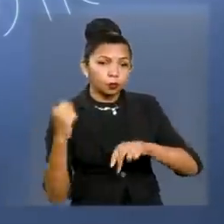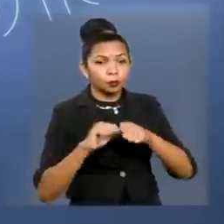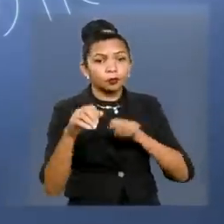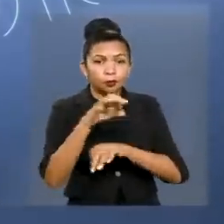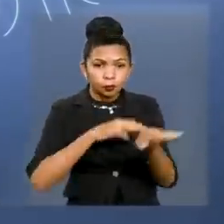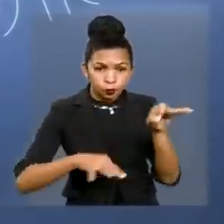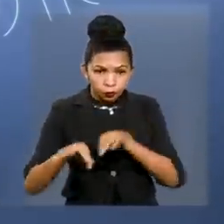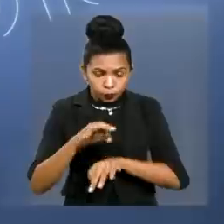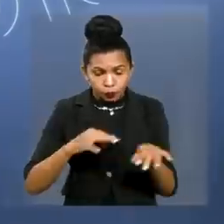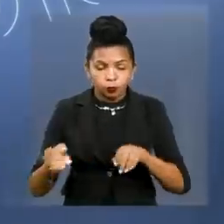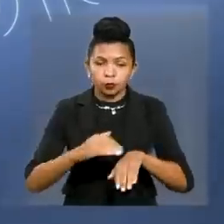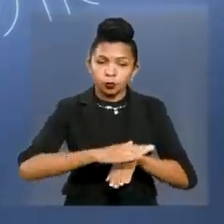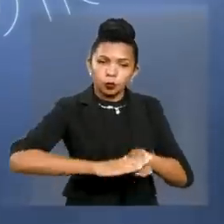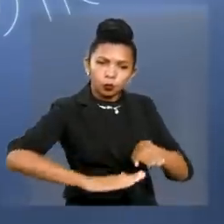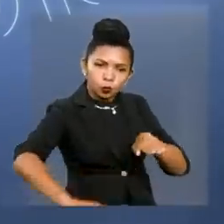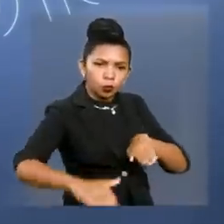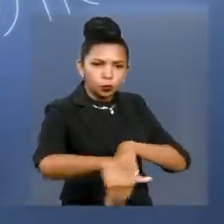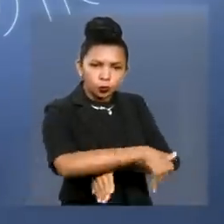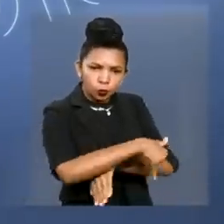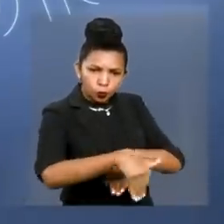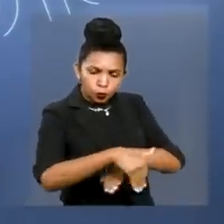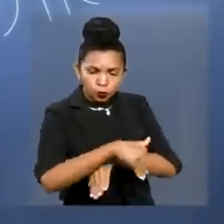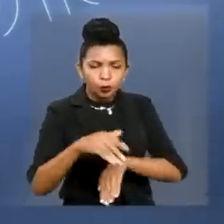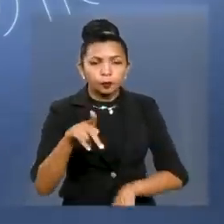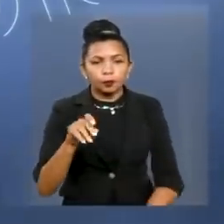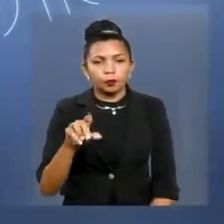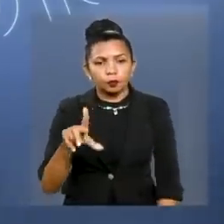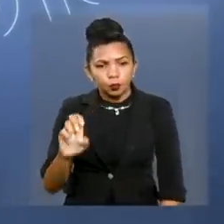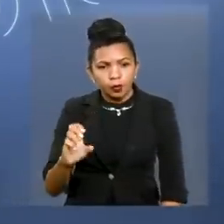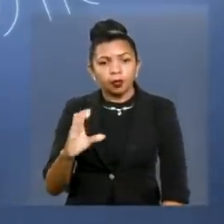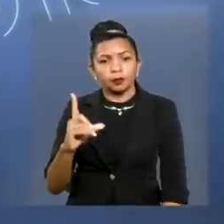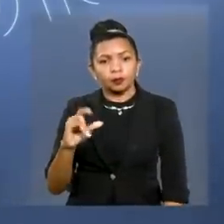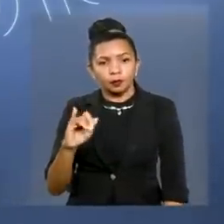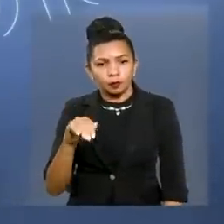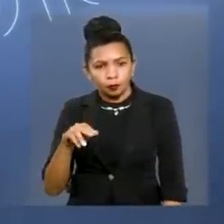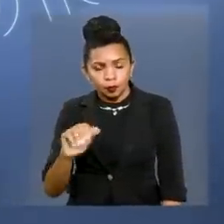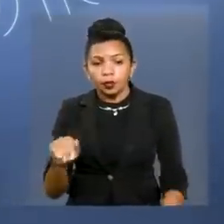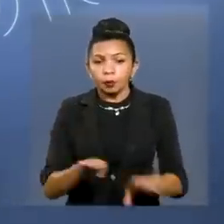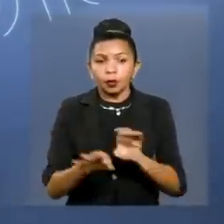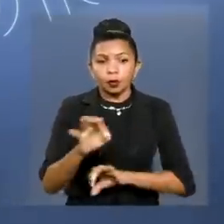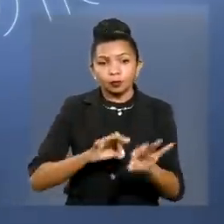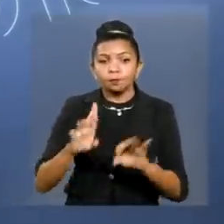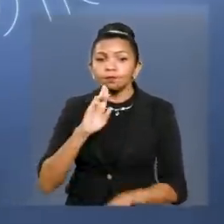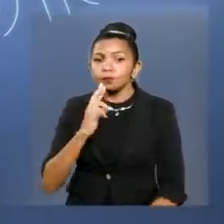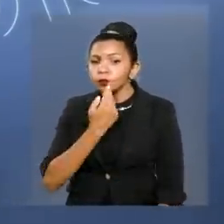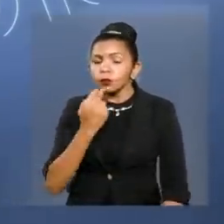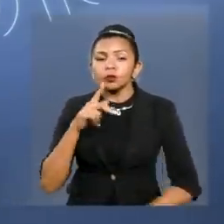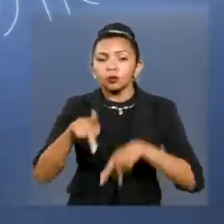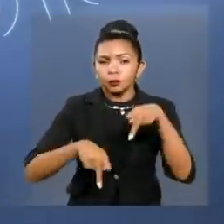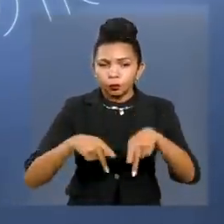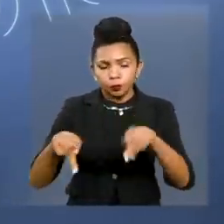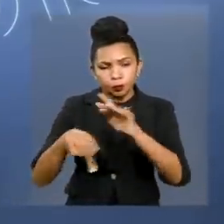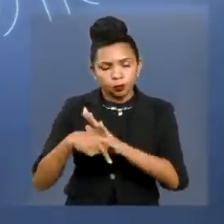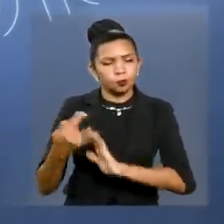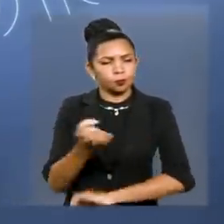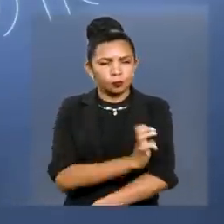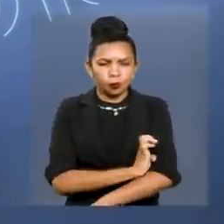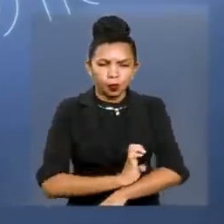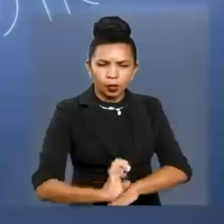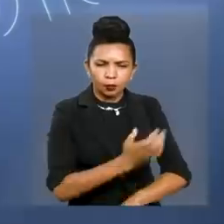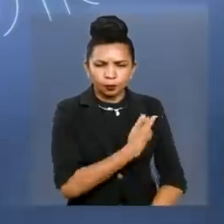continuar mais asfalto. Policlínicas regionais. Ampliar os restaurantes populares. Fazer um governo ético,